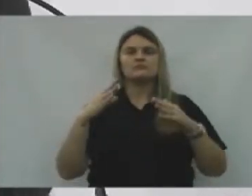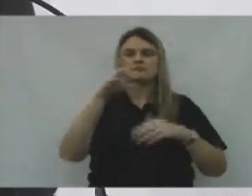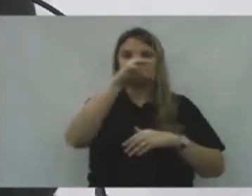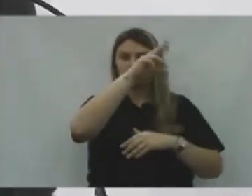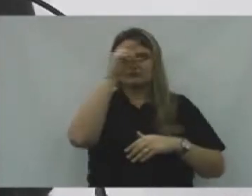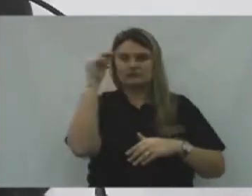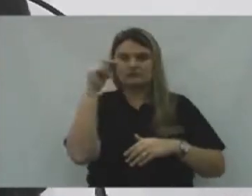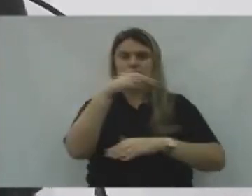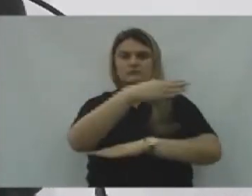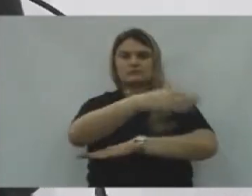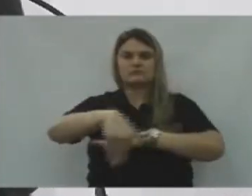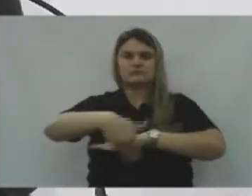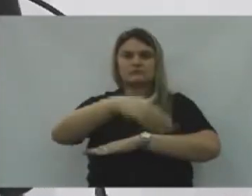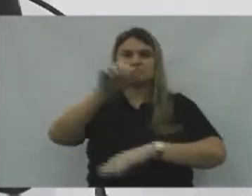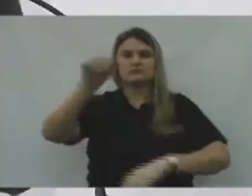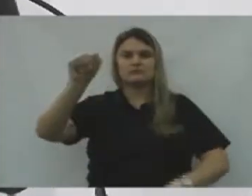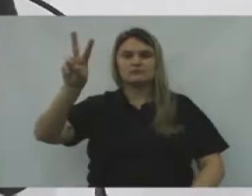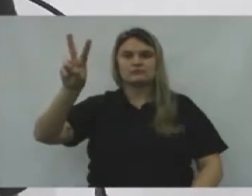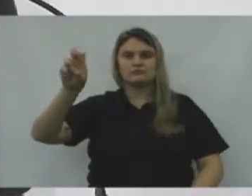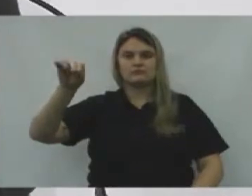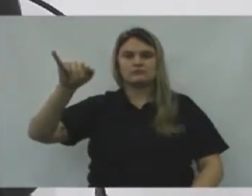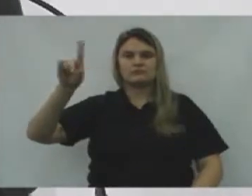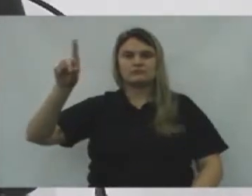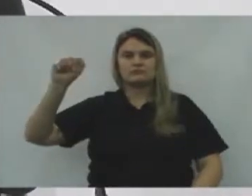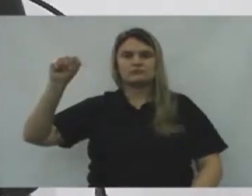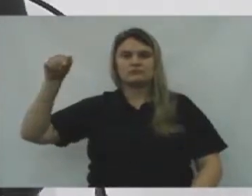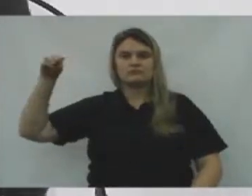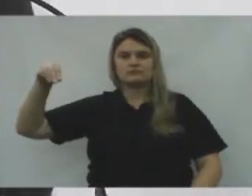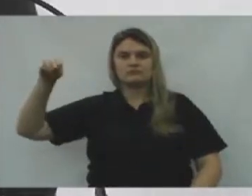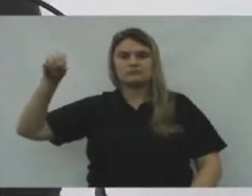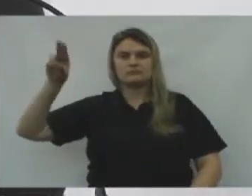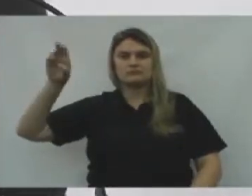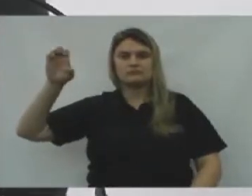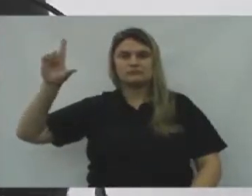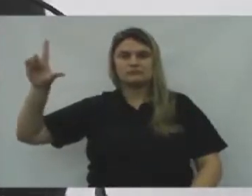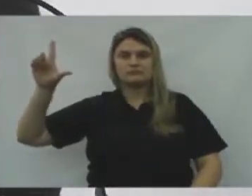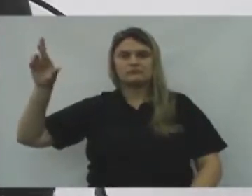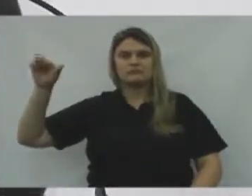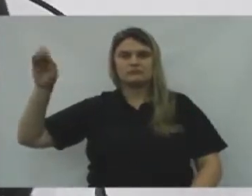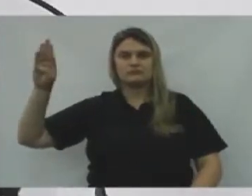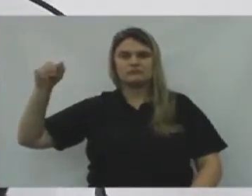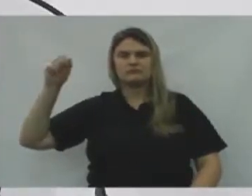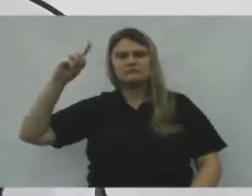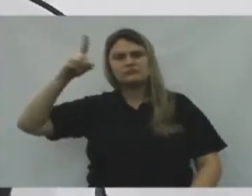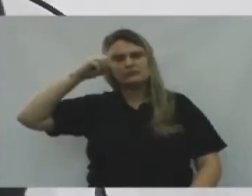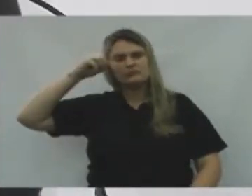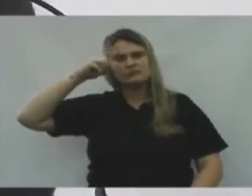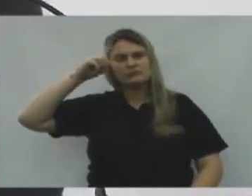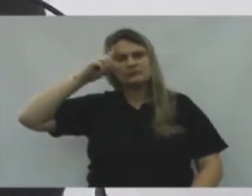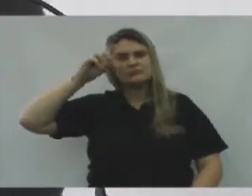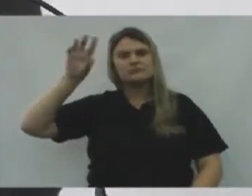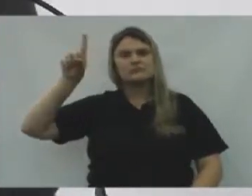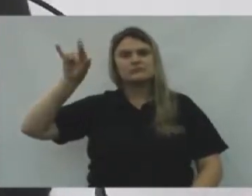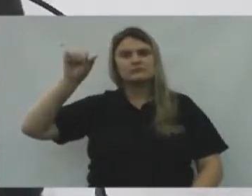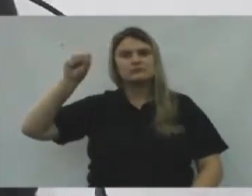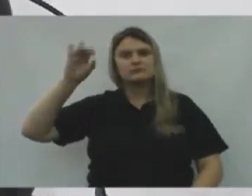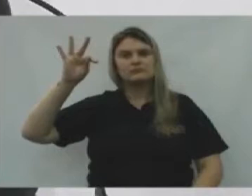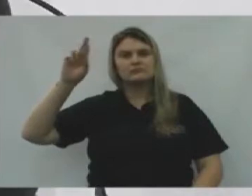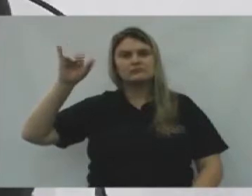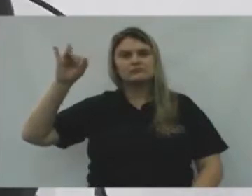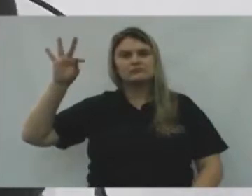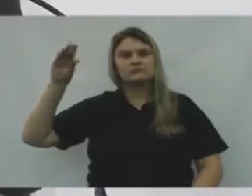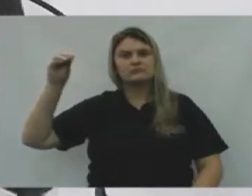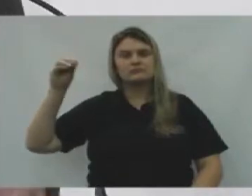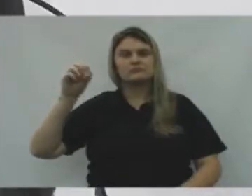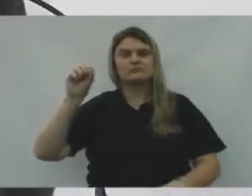Manoel Ribas, Estamos trabalhando muito forte nos bairros, Estamos no dia a dia no Distrito de São Cristóvão, Inicialmente, No trabalho